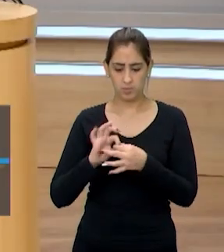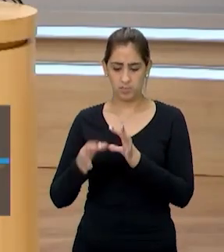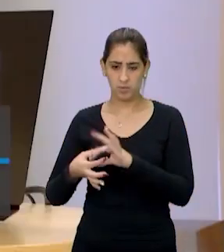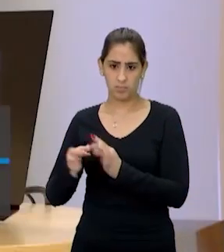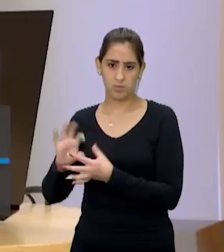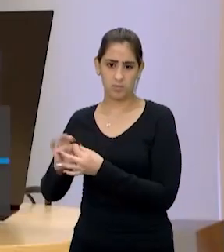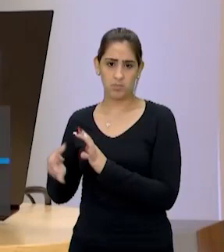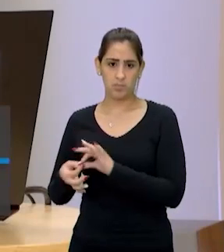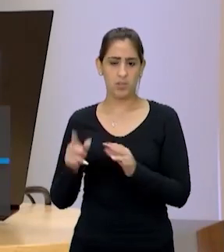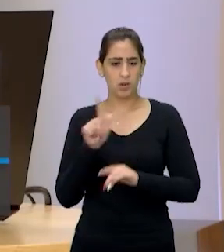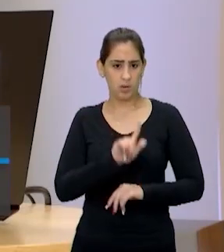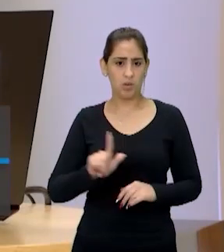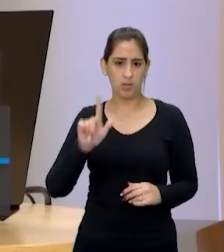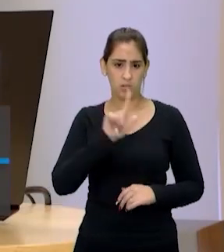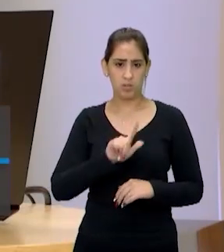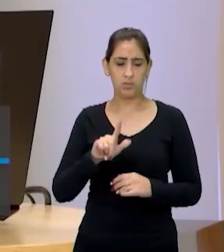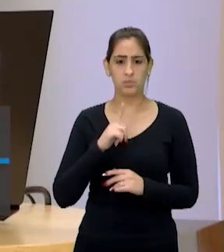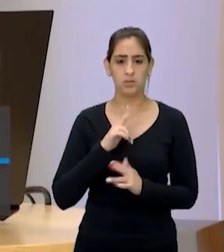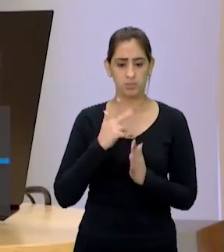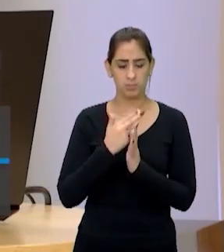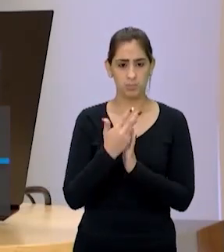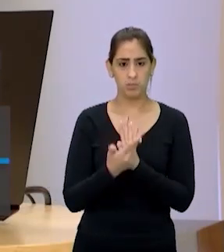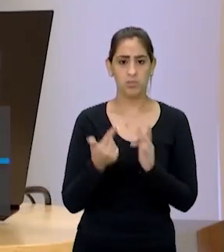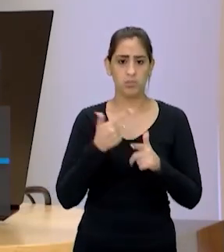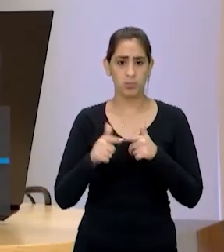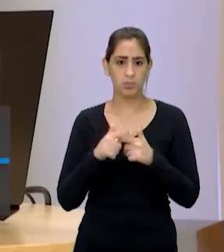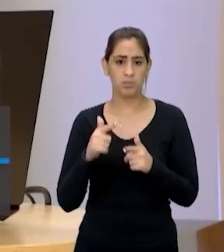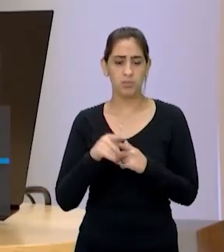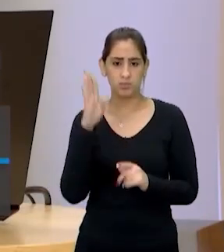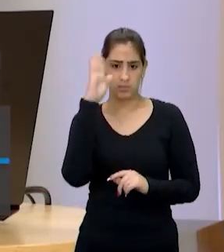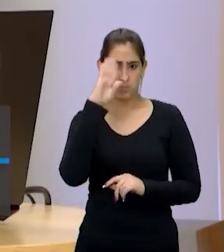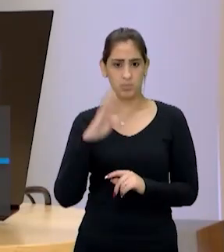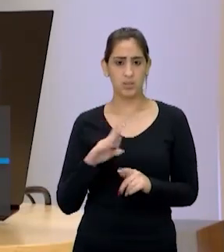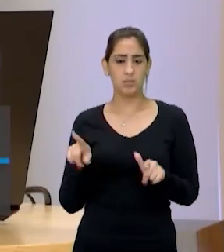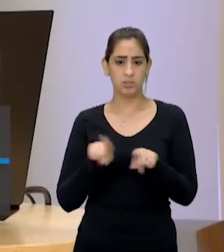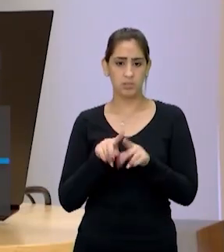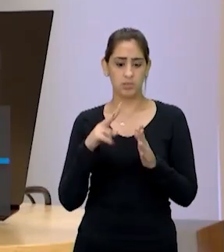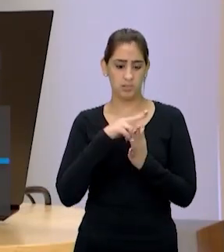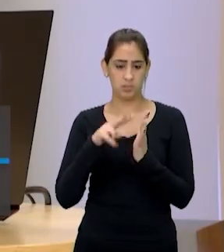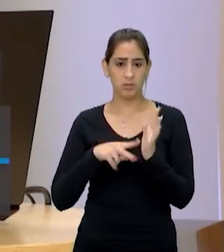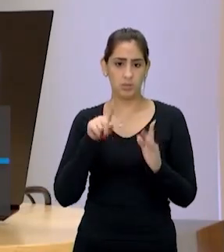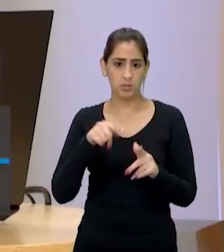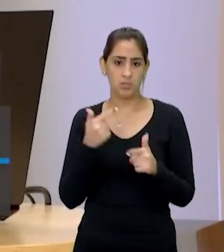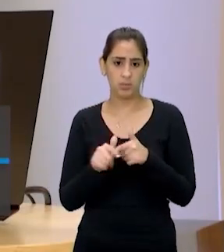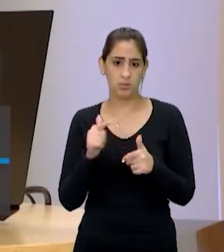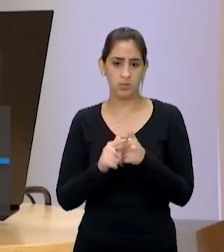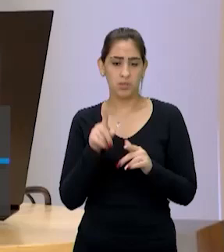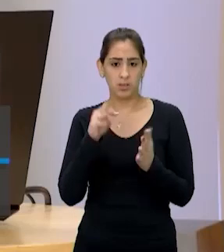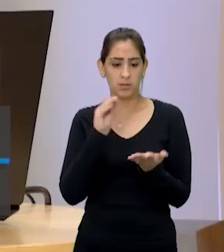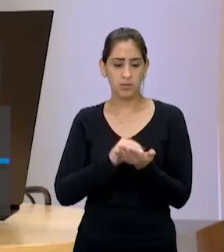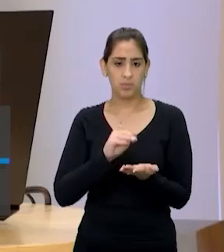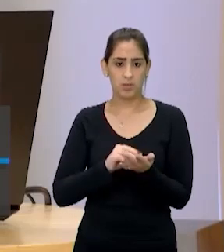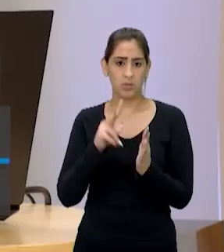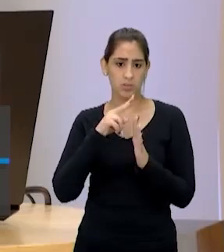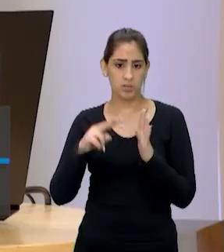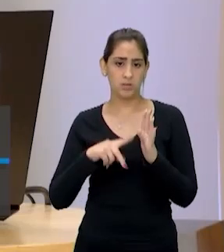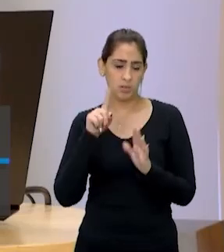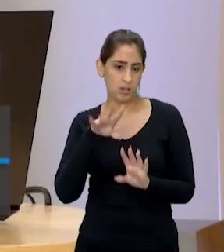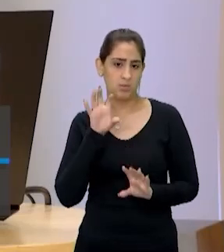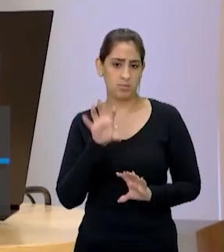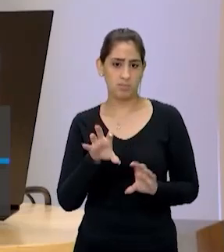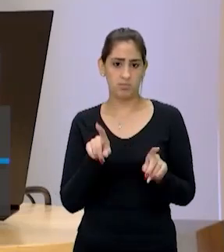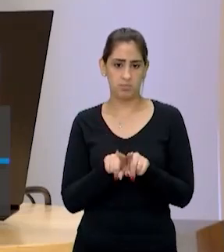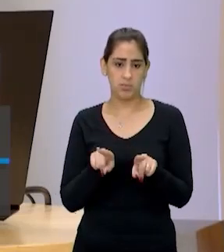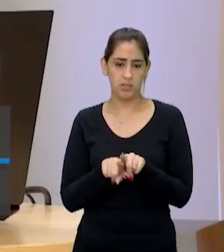falando nesse momento de livros, é claro, existem vários problemas no Brasil, e a leitura é um deles, a falta de, a leitura é um deles.